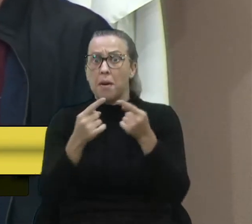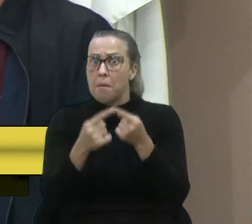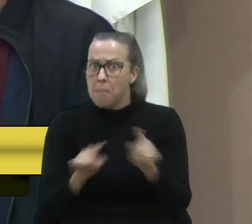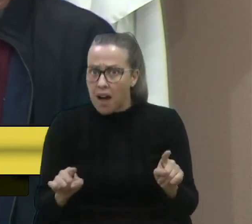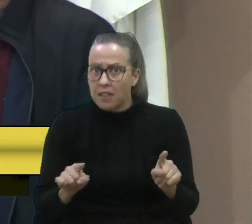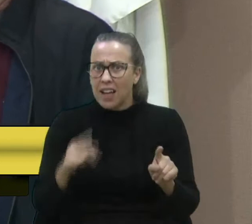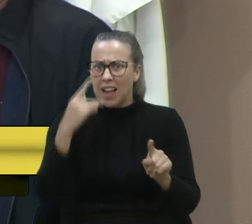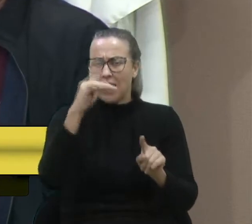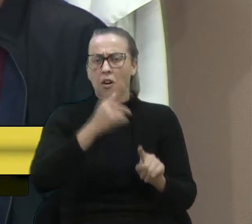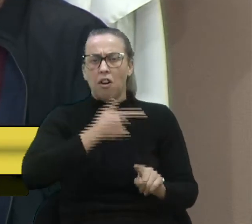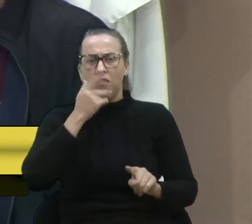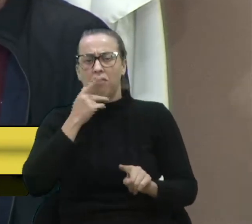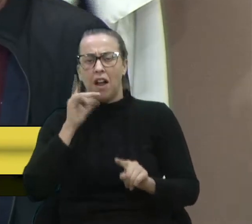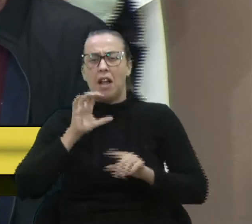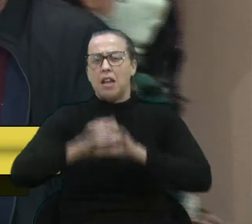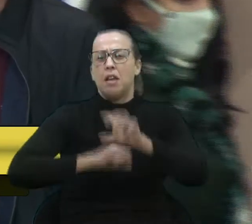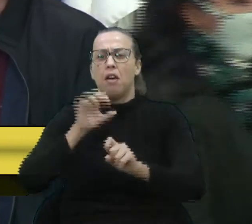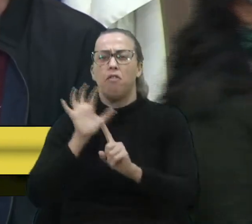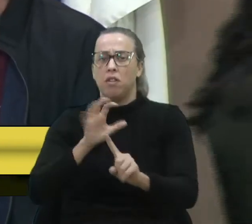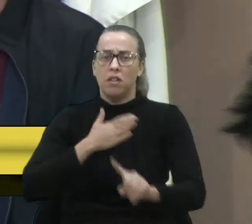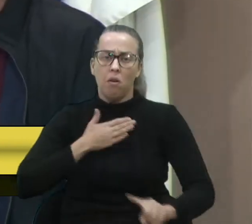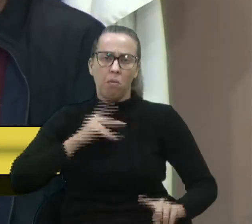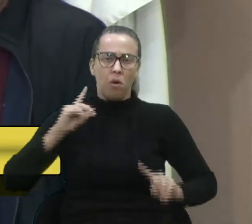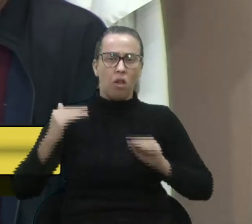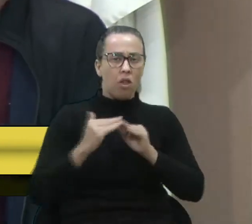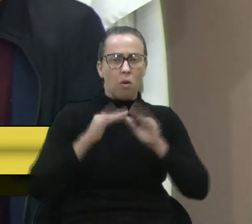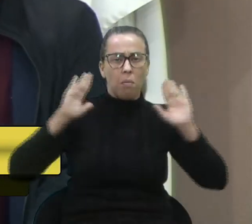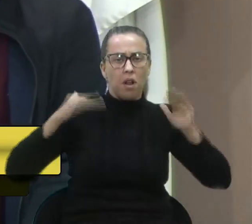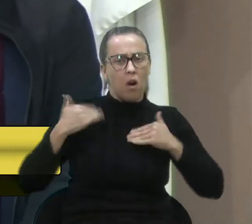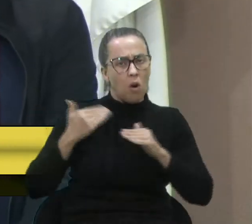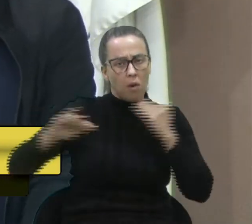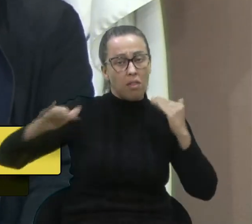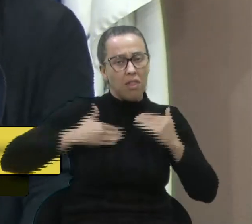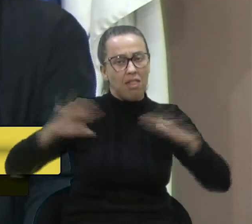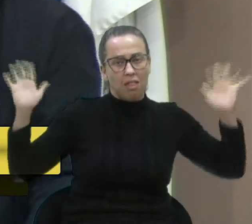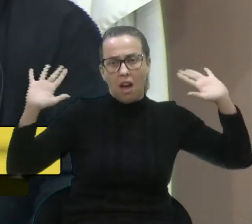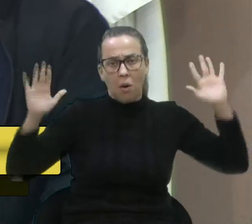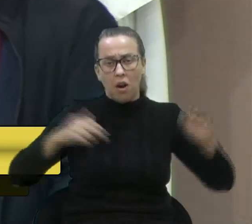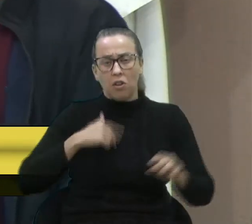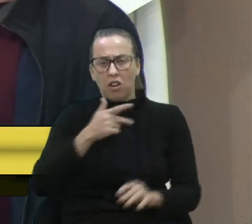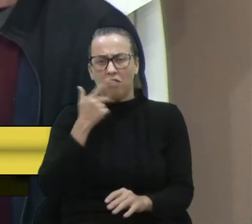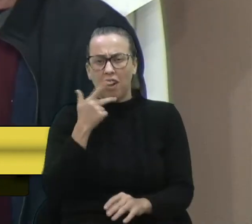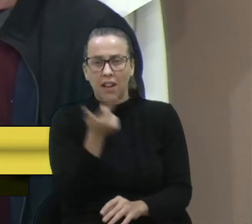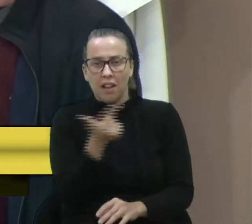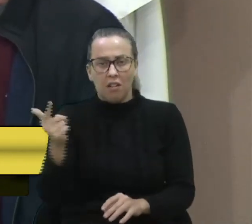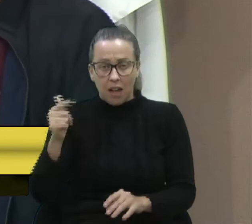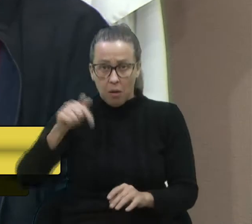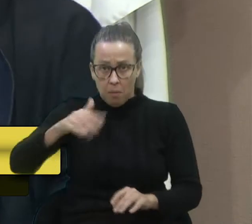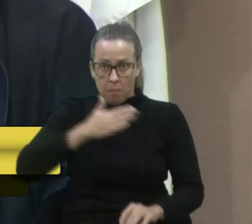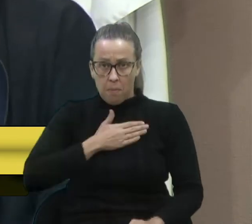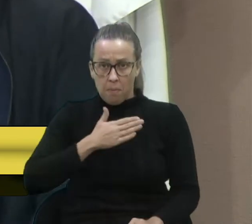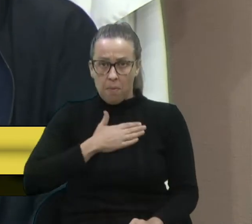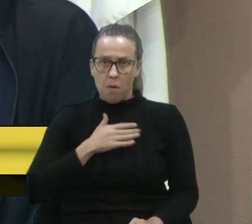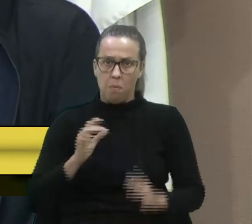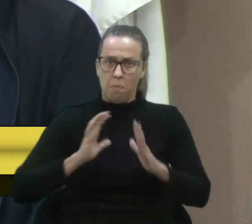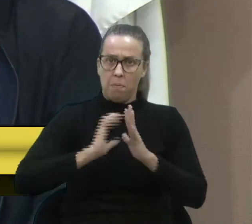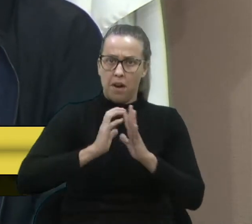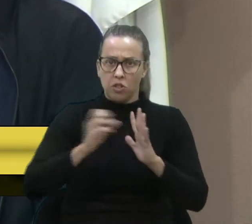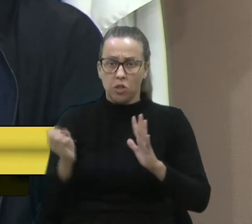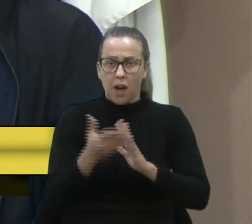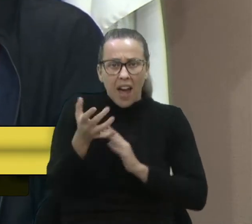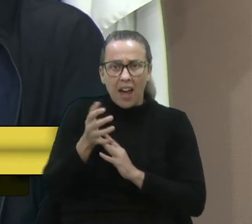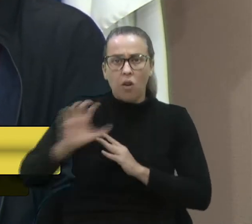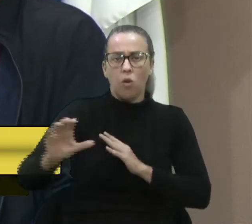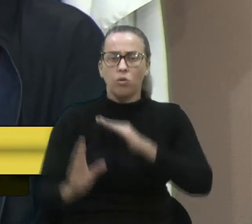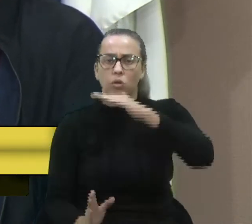papo de perseguição comigo, não. Tá bom? Quando eu falei de hipocrisia, é que o meu partido é contra o